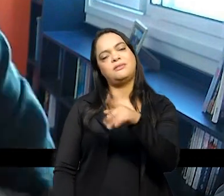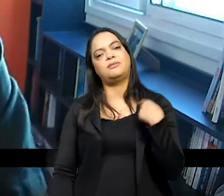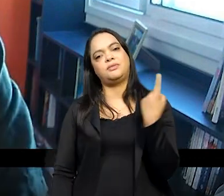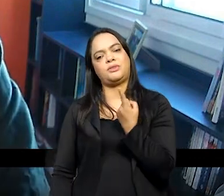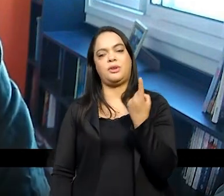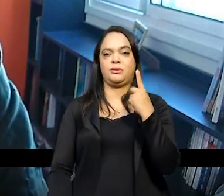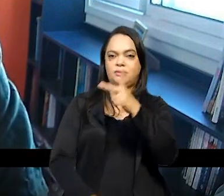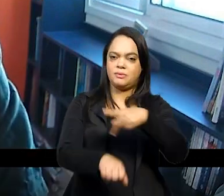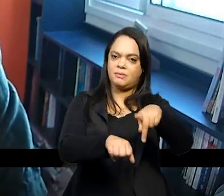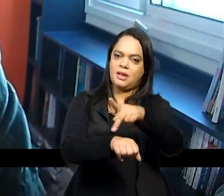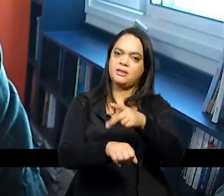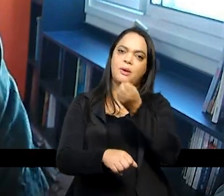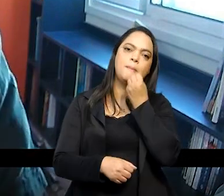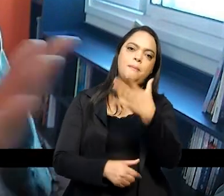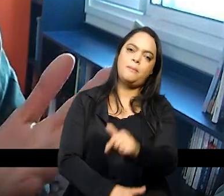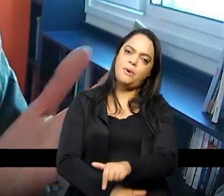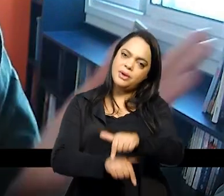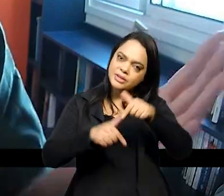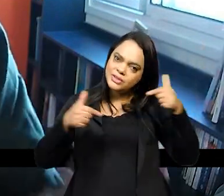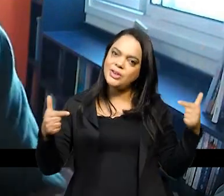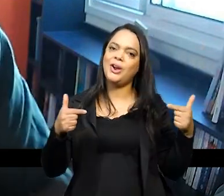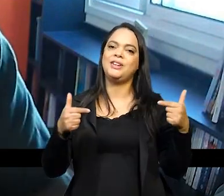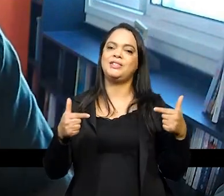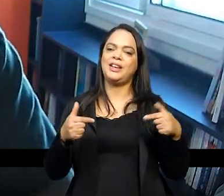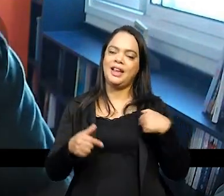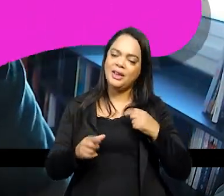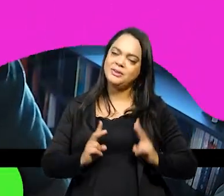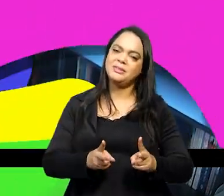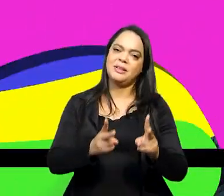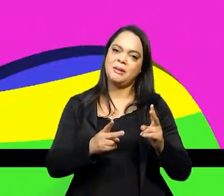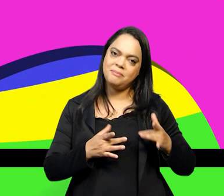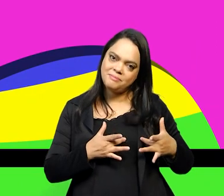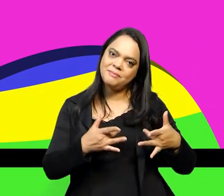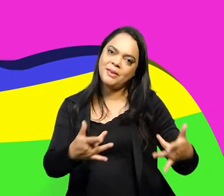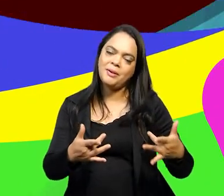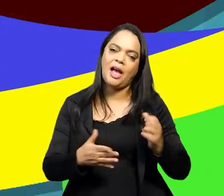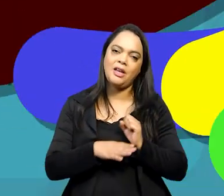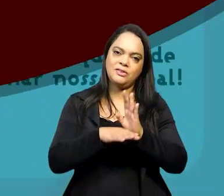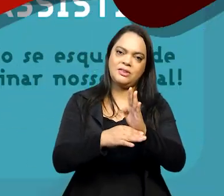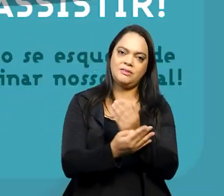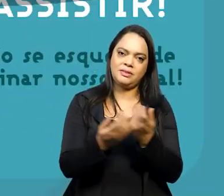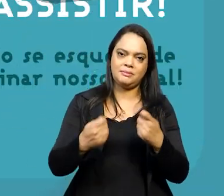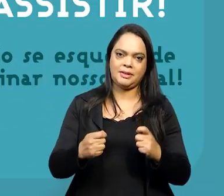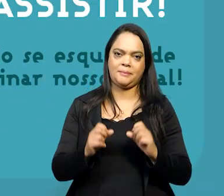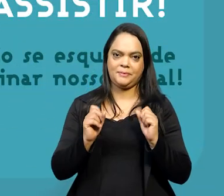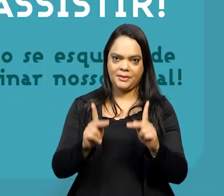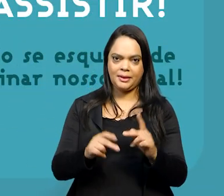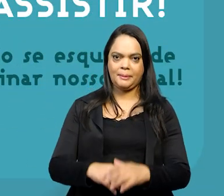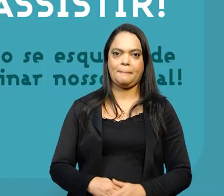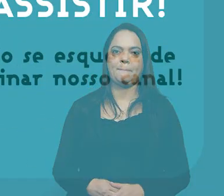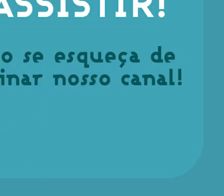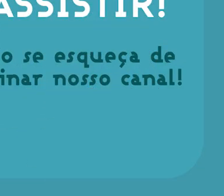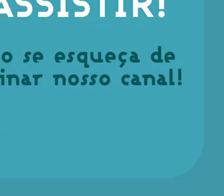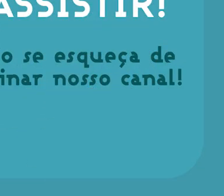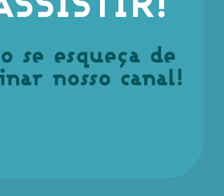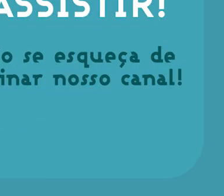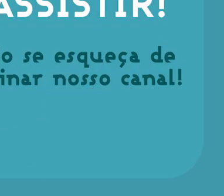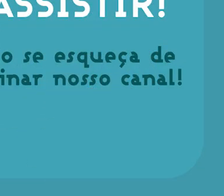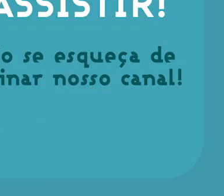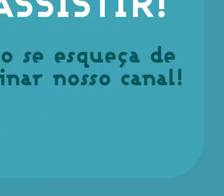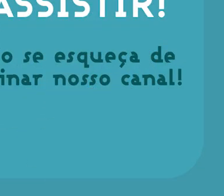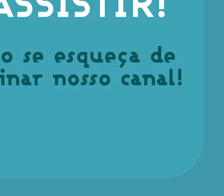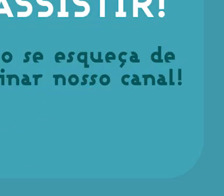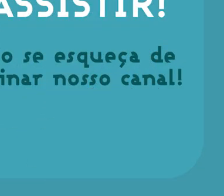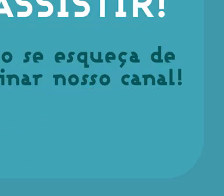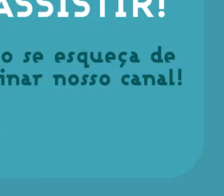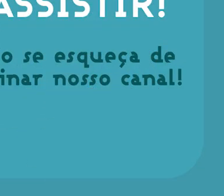tá bom? muito boa sorte e claro contem comigo porque vocês precisarem tá bom? portal do bicentenário obrigada por assistir se